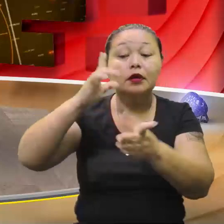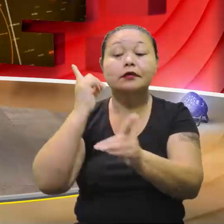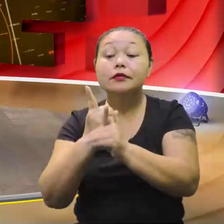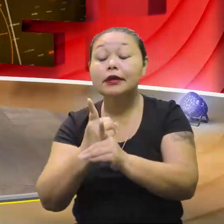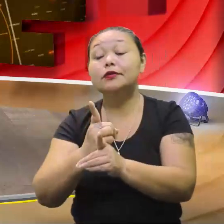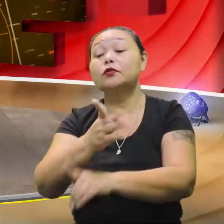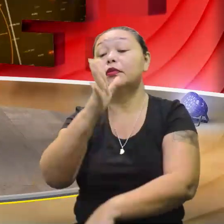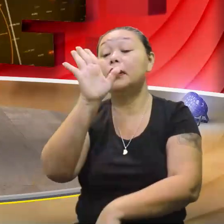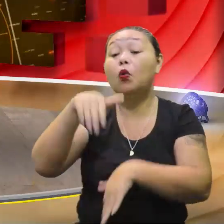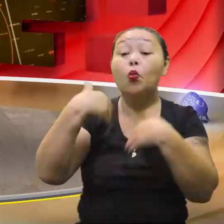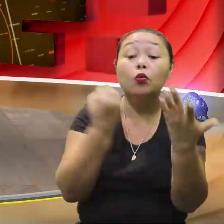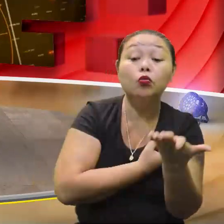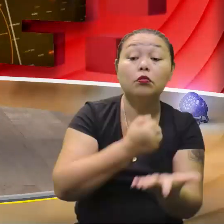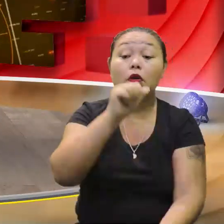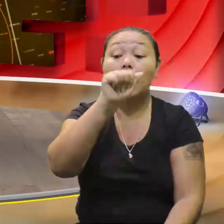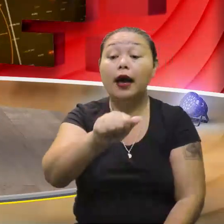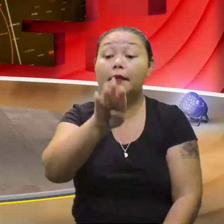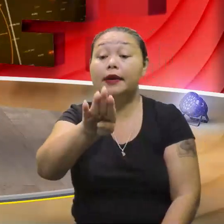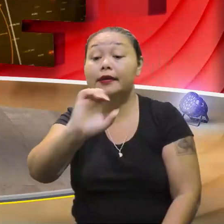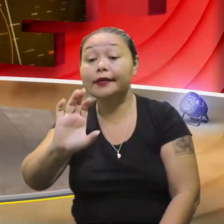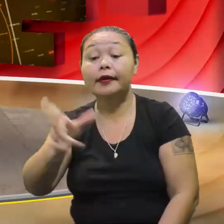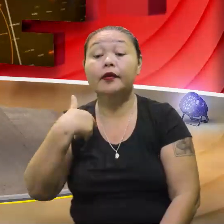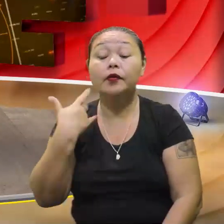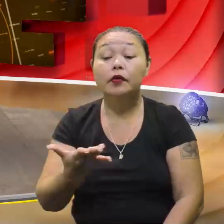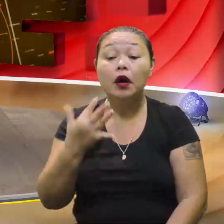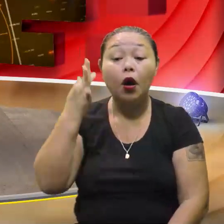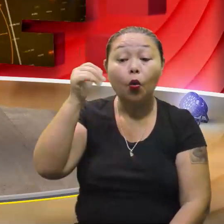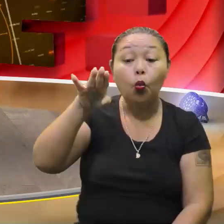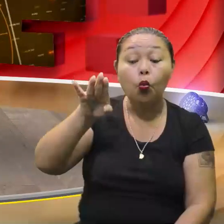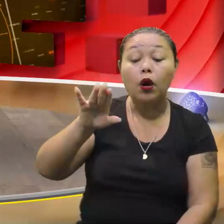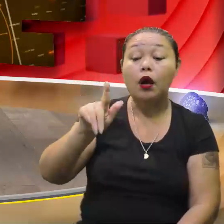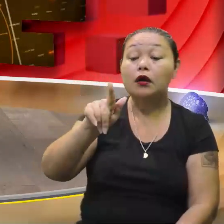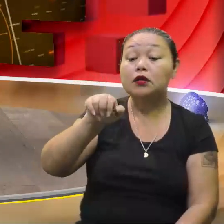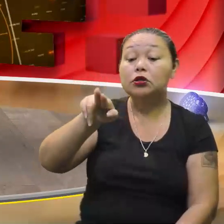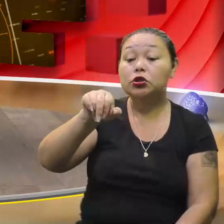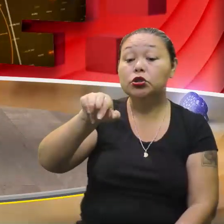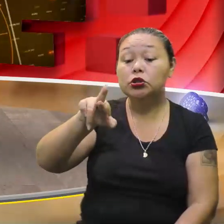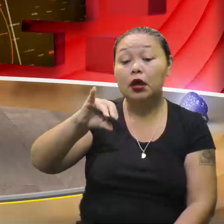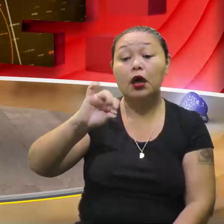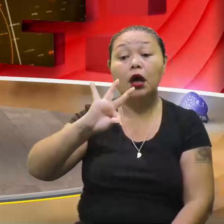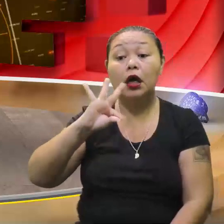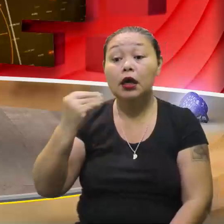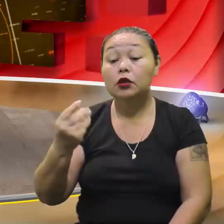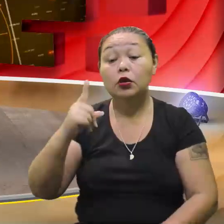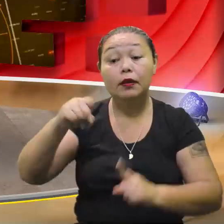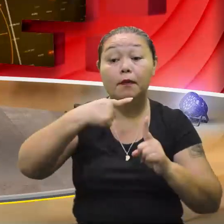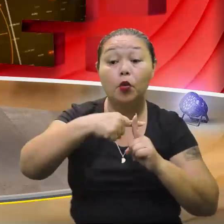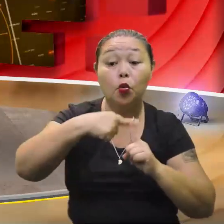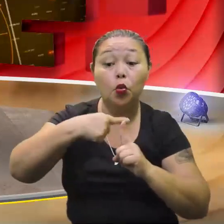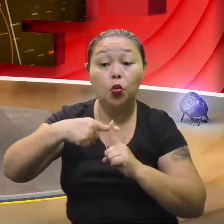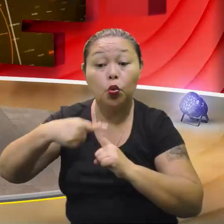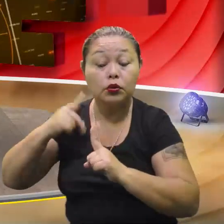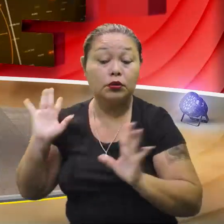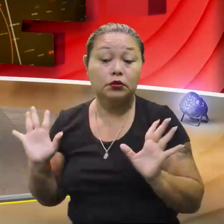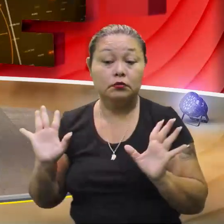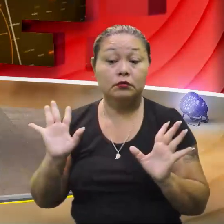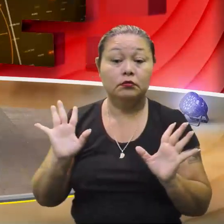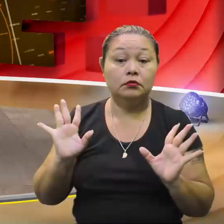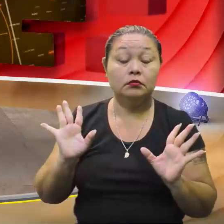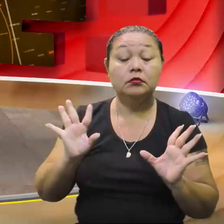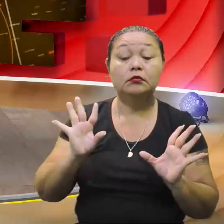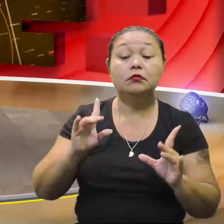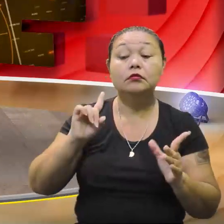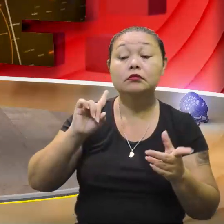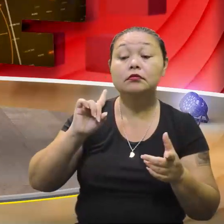quem é o B e quem é o C. E olha, a fórmula genérica é toda positiva. Quer